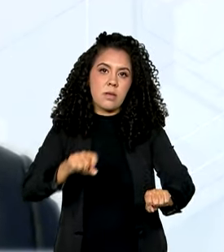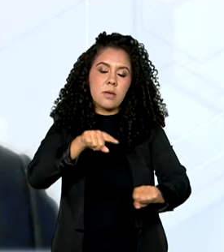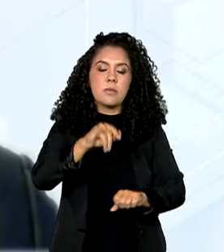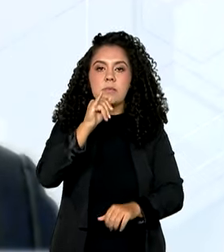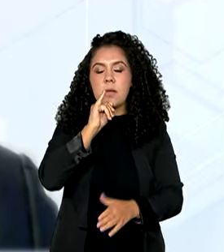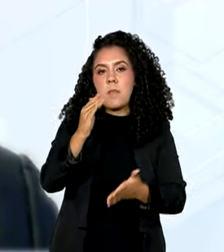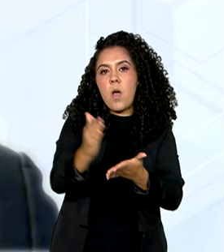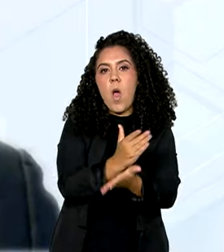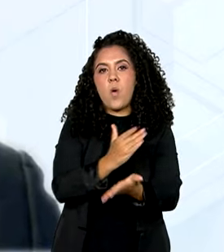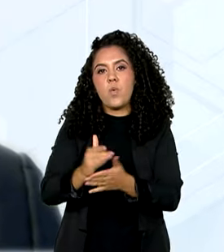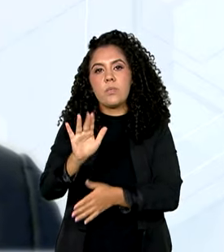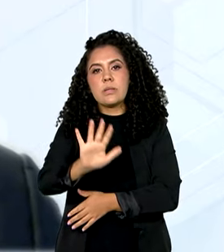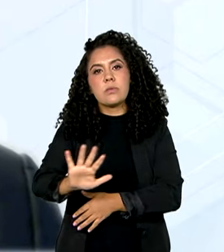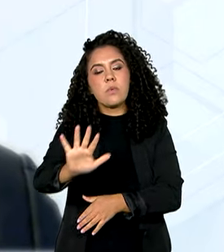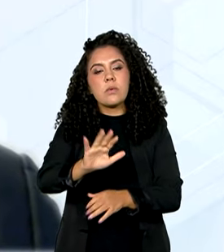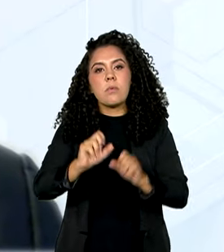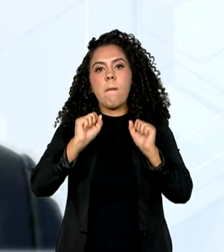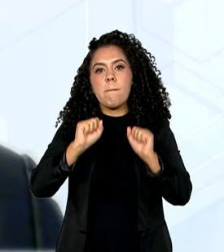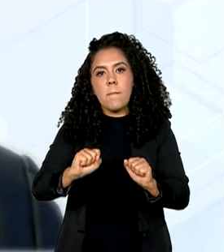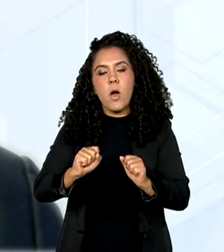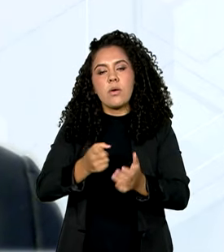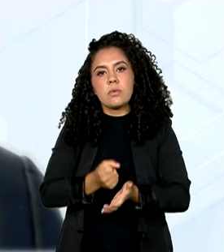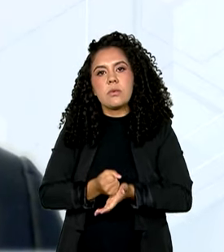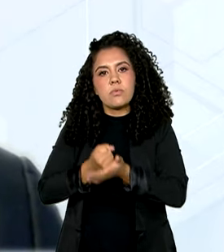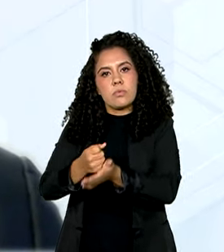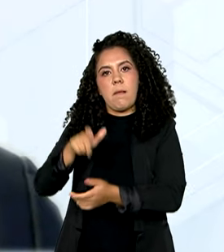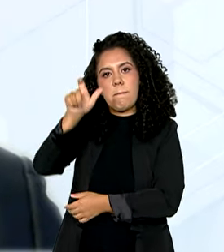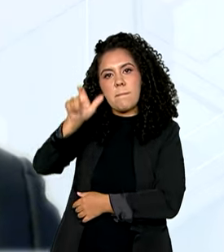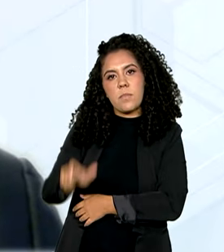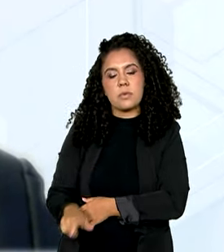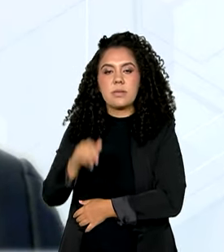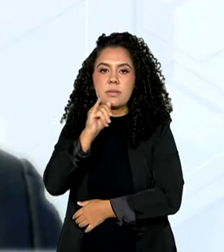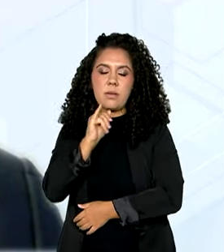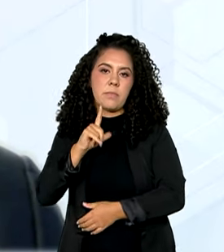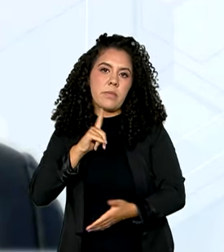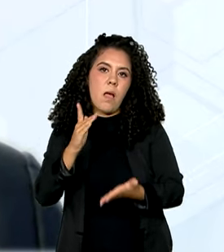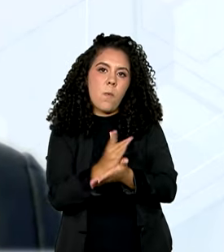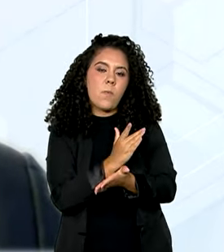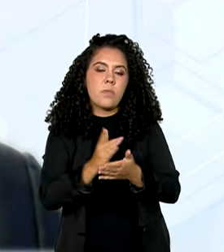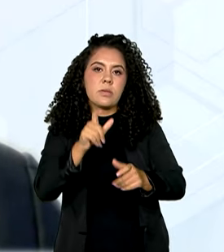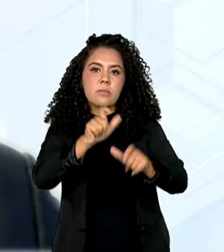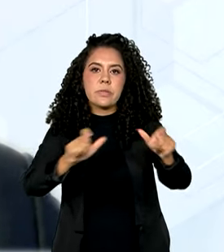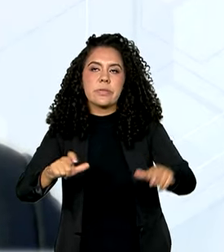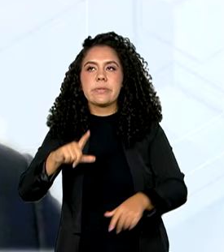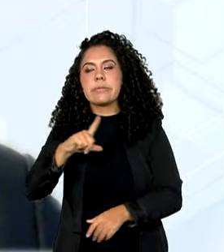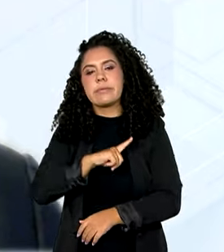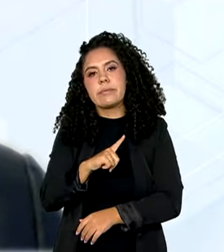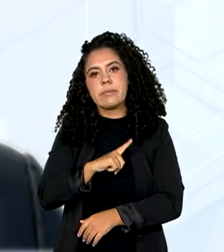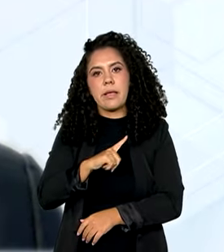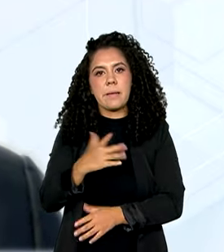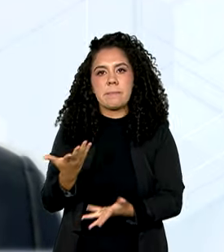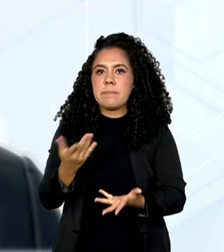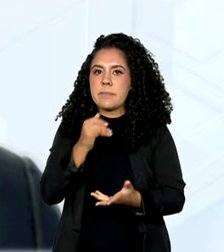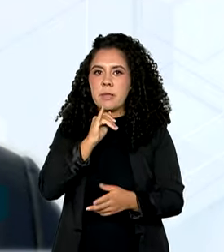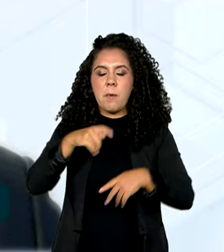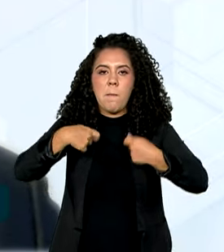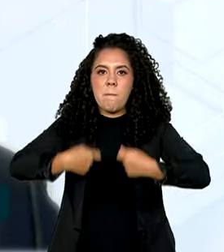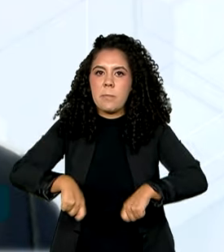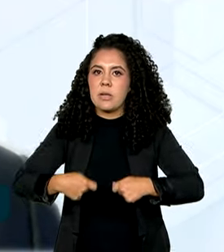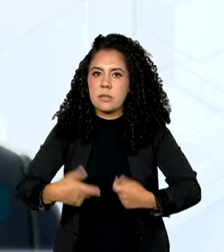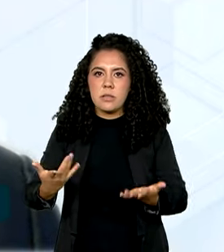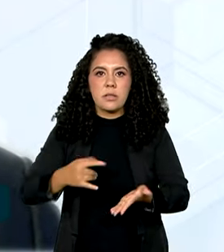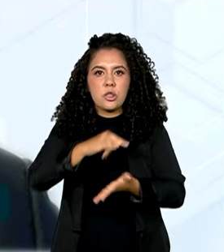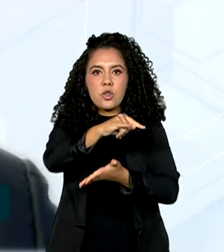podem socorrer o contribuinte. Nós temos situações em que o contribuinte precisa de uma certidão